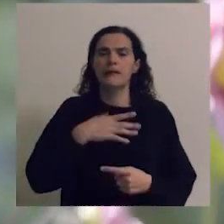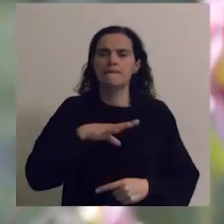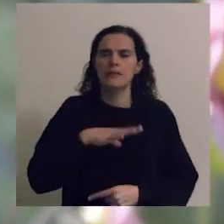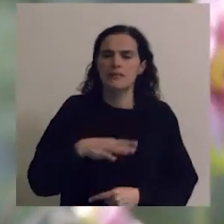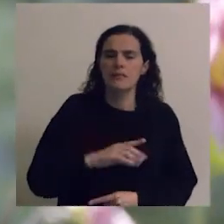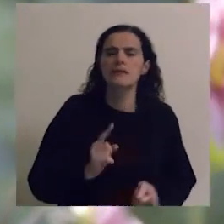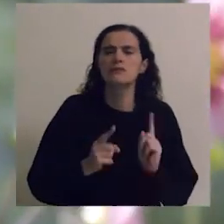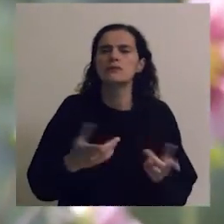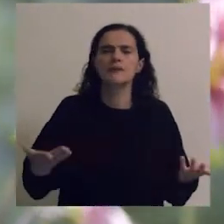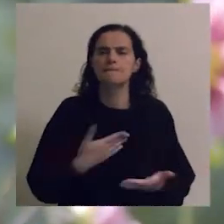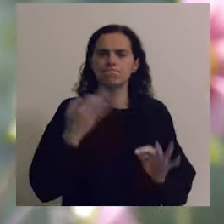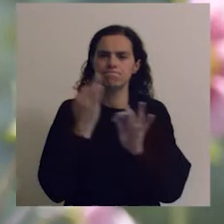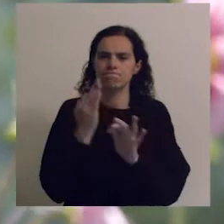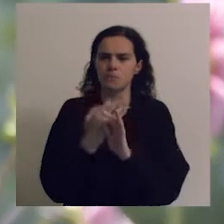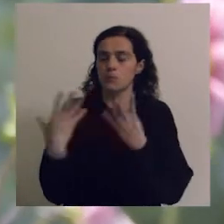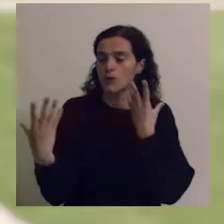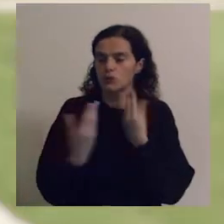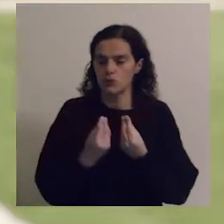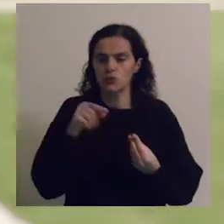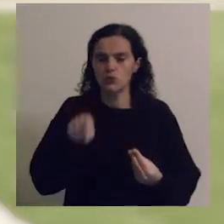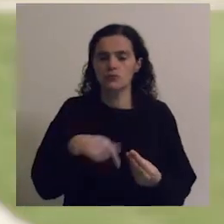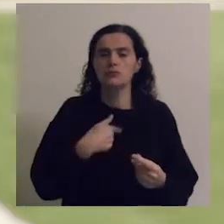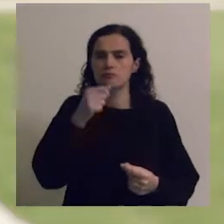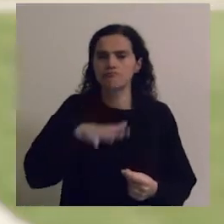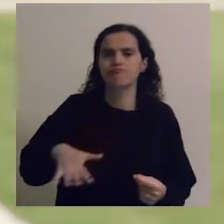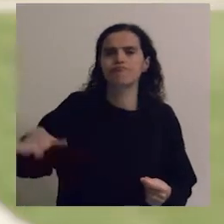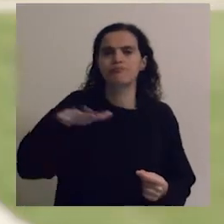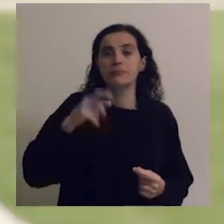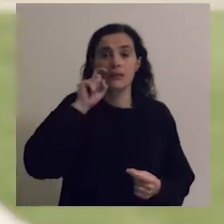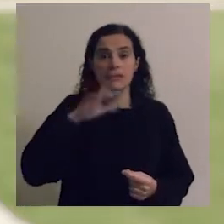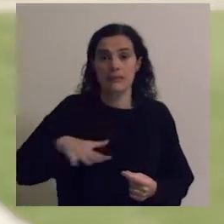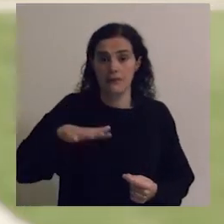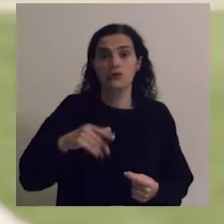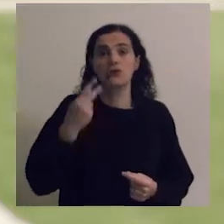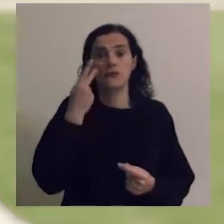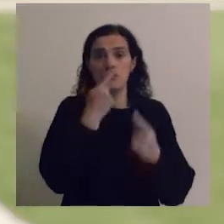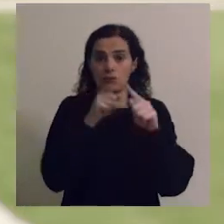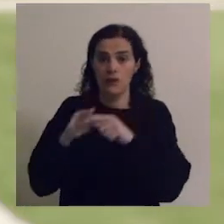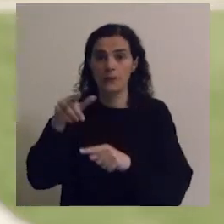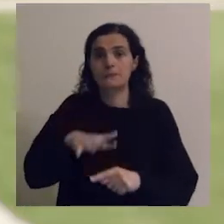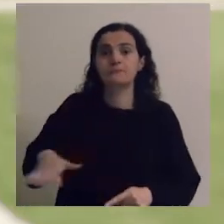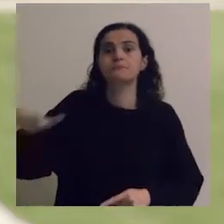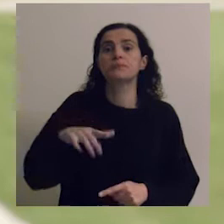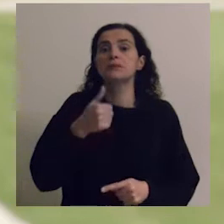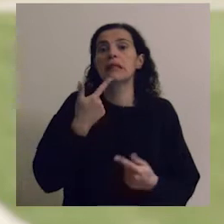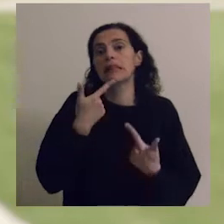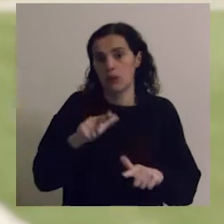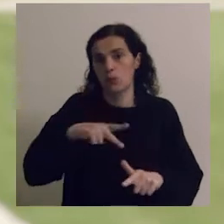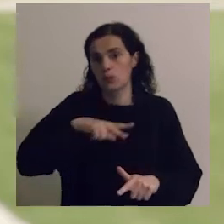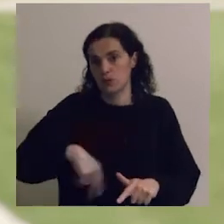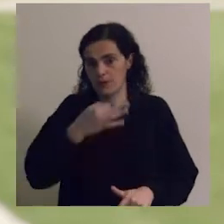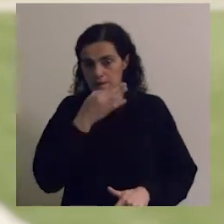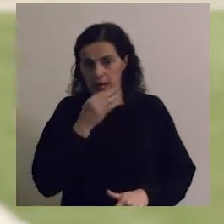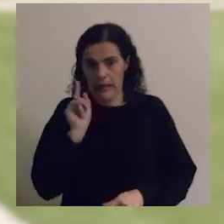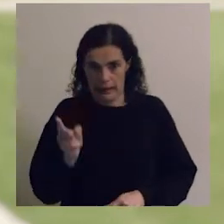também quisemos celebrar em conjunto os territórios, as reservas da biosfera dos territórios da